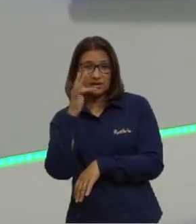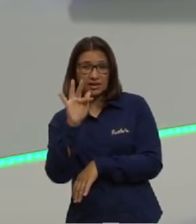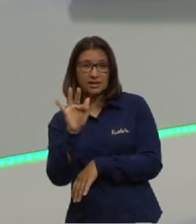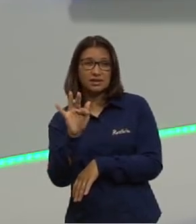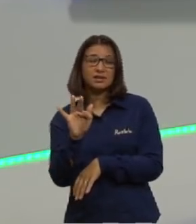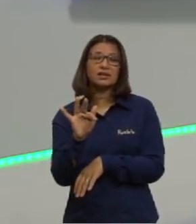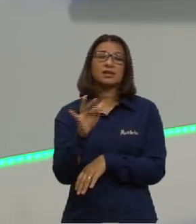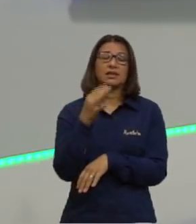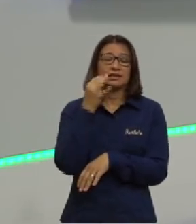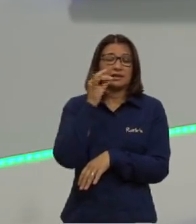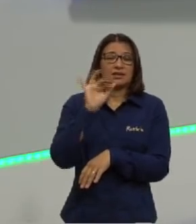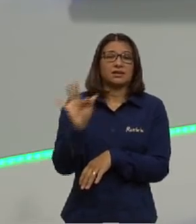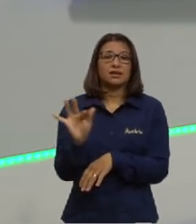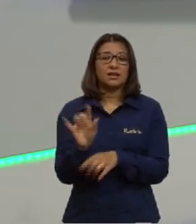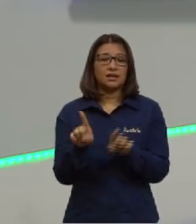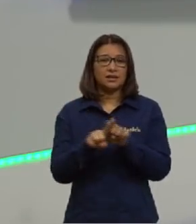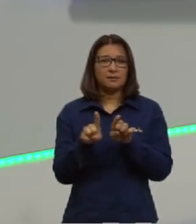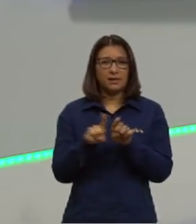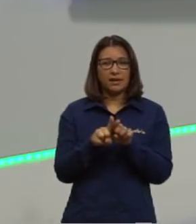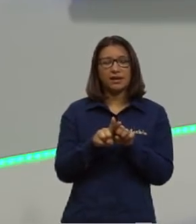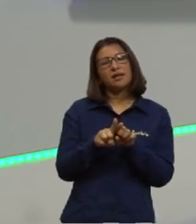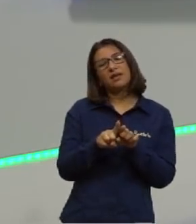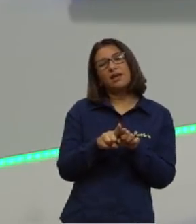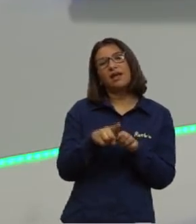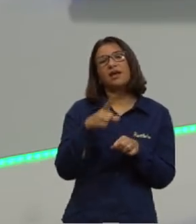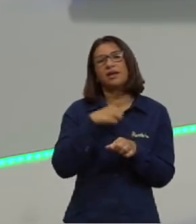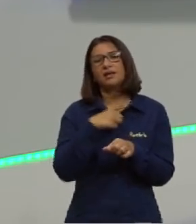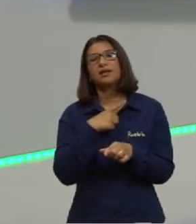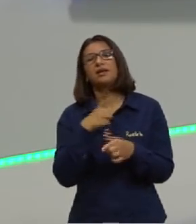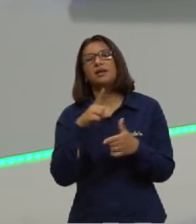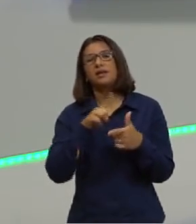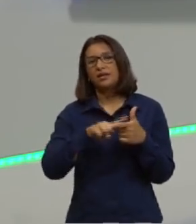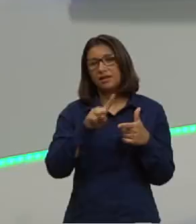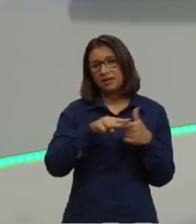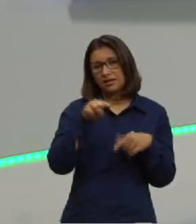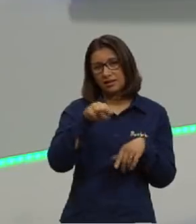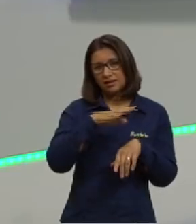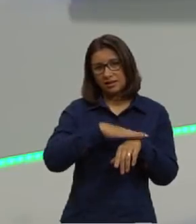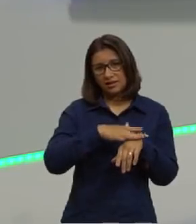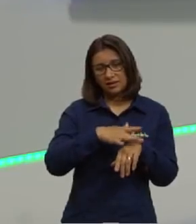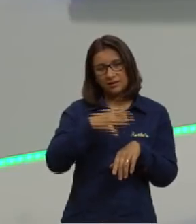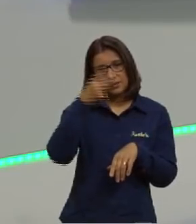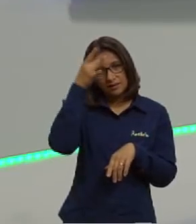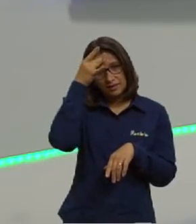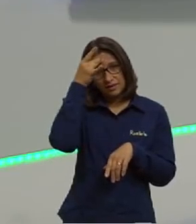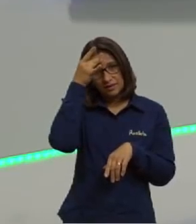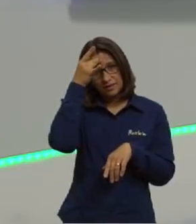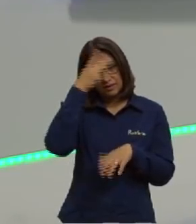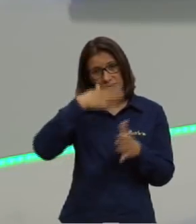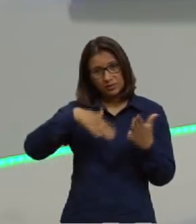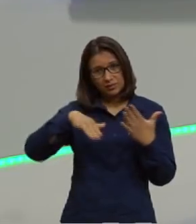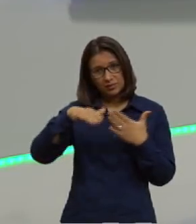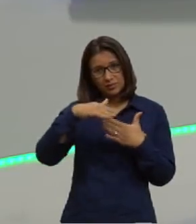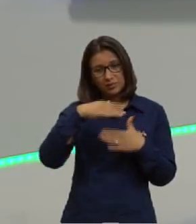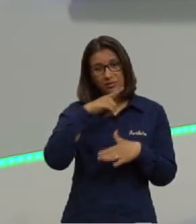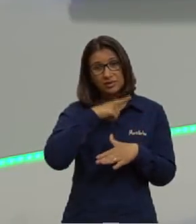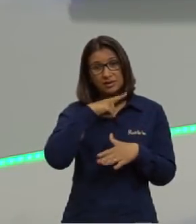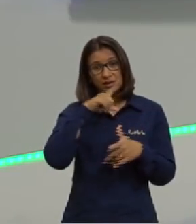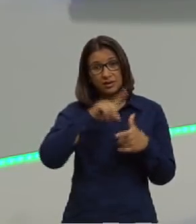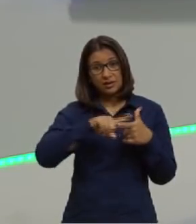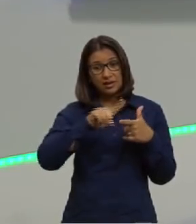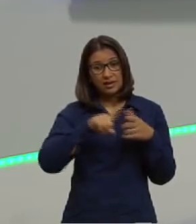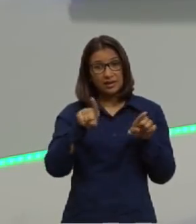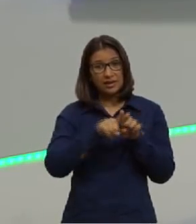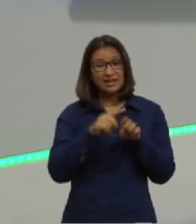letra C, fruta cítrica, escorbuto. Tudo isso daqui para tu memorizar. E eles tinham problemas nas